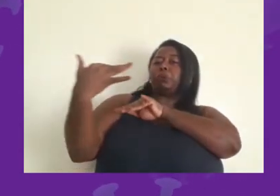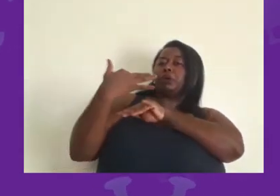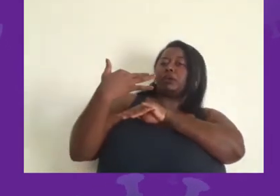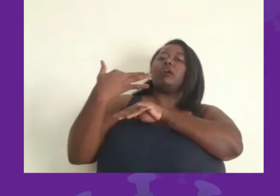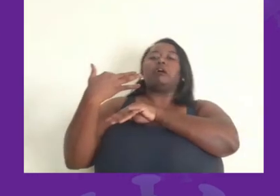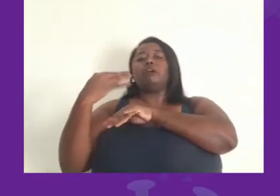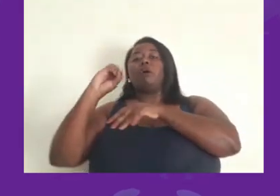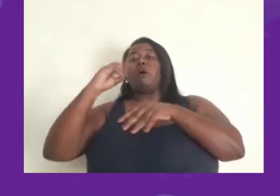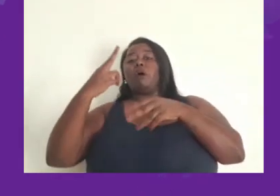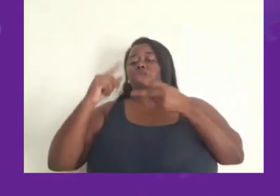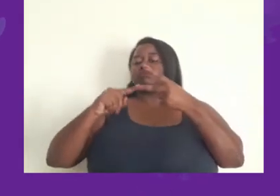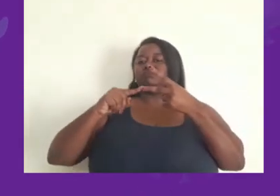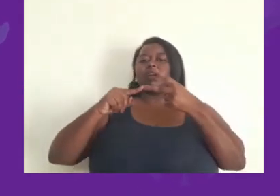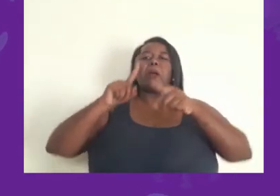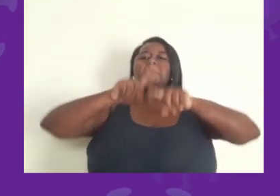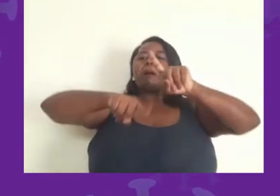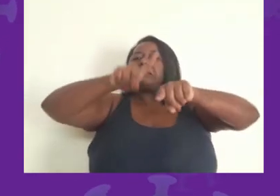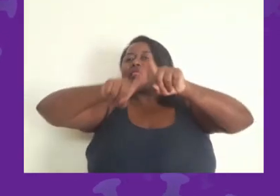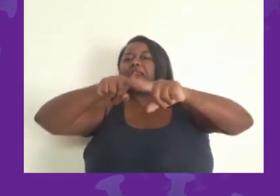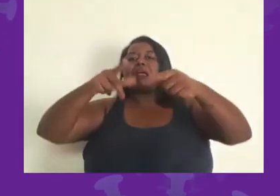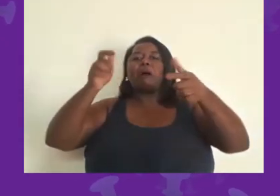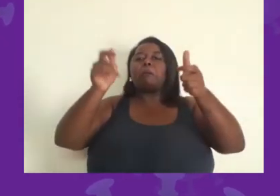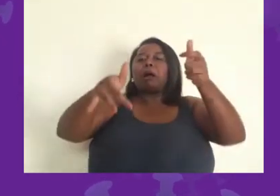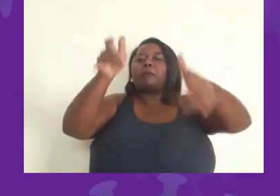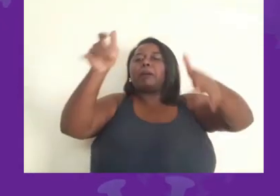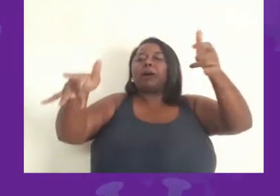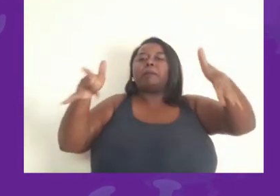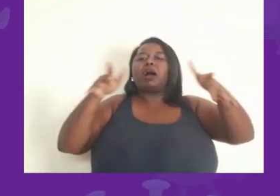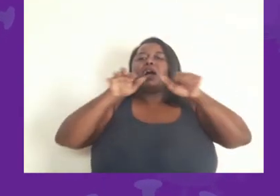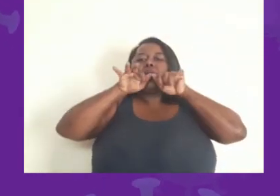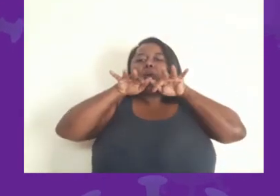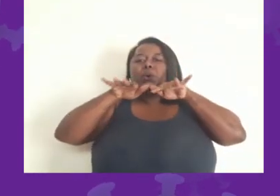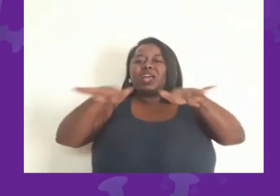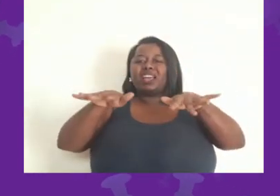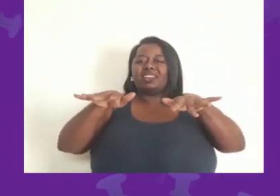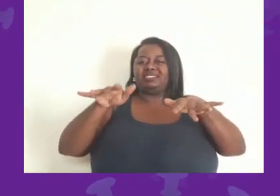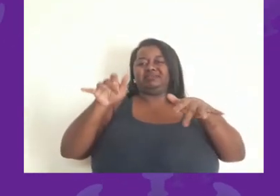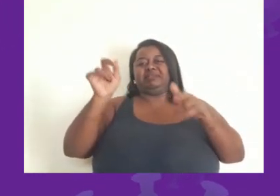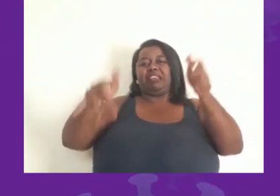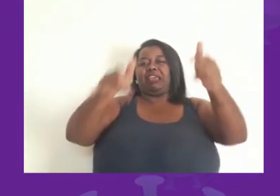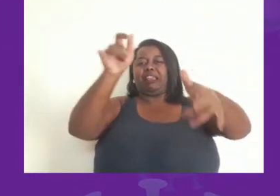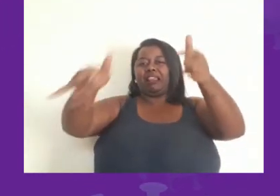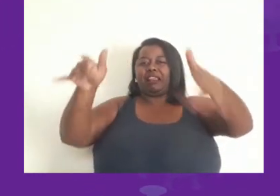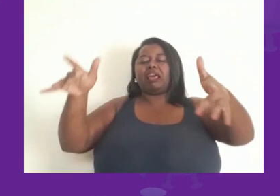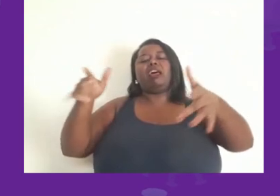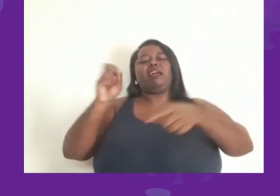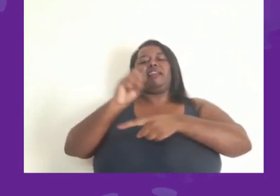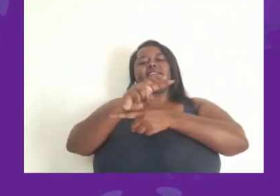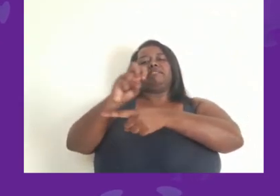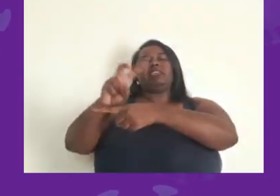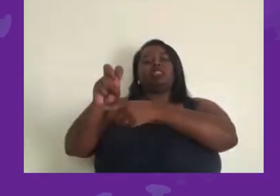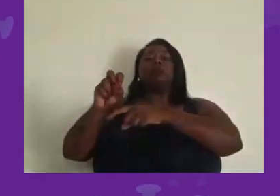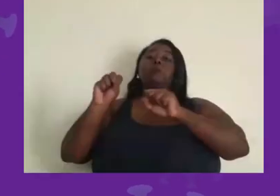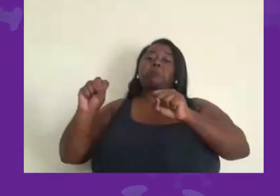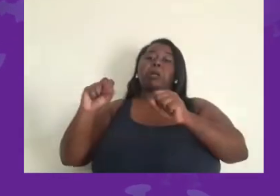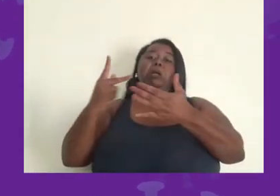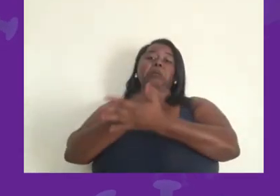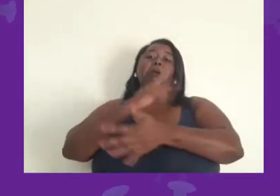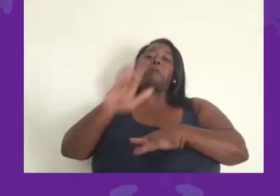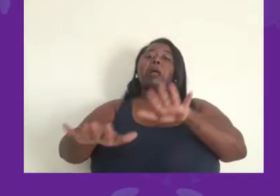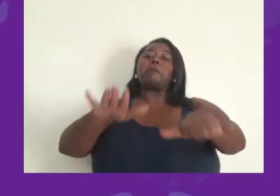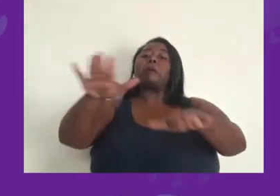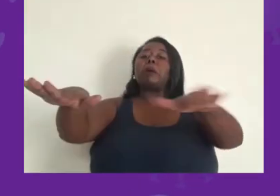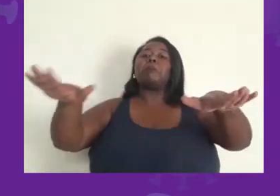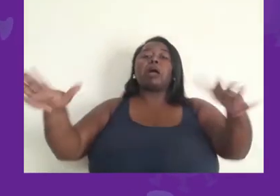através da contaminação de objetos com saliva e que pode então contaminar a mão ou o rosto de outras